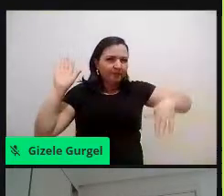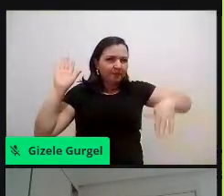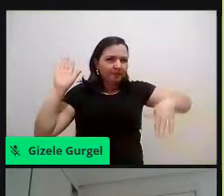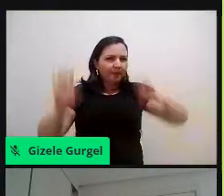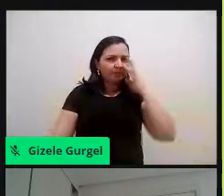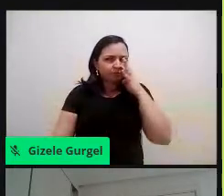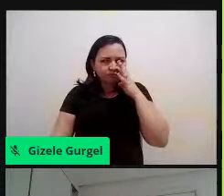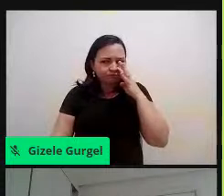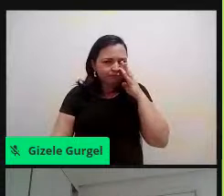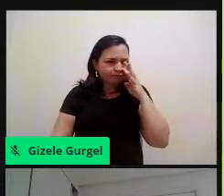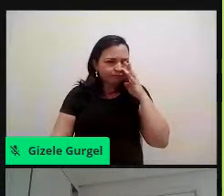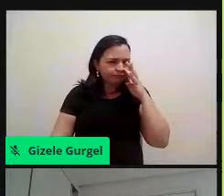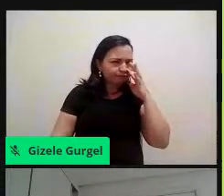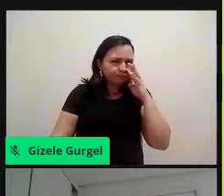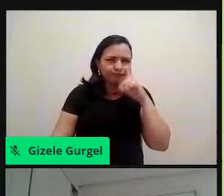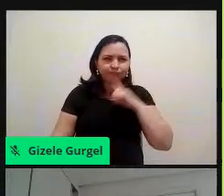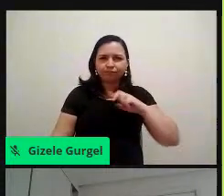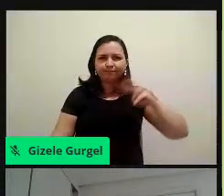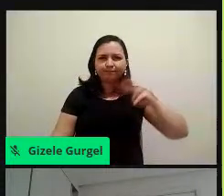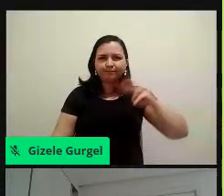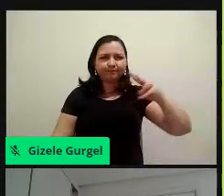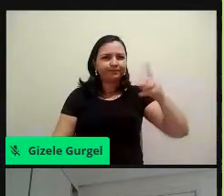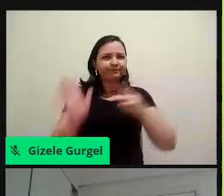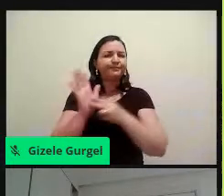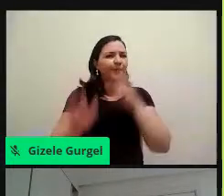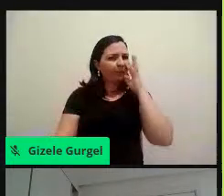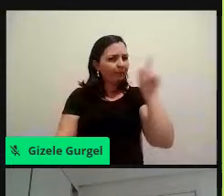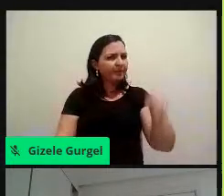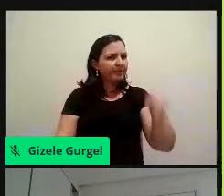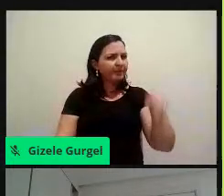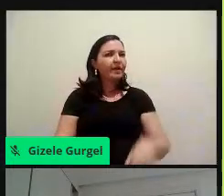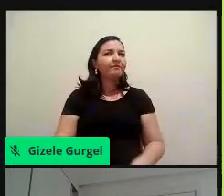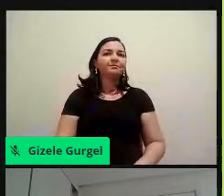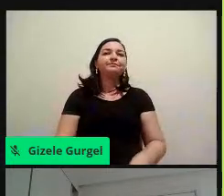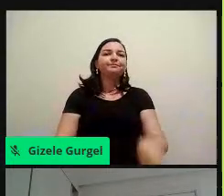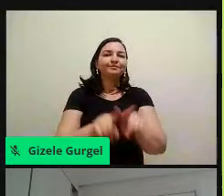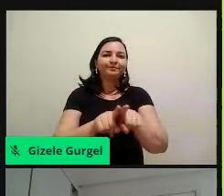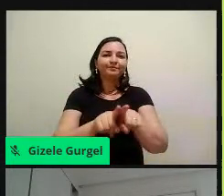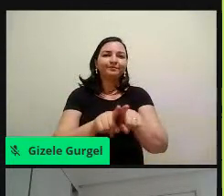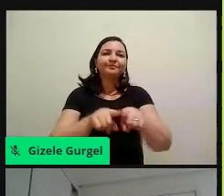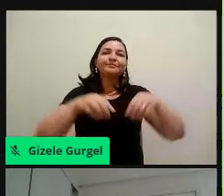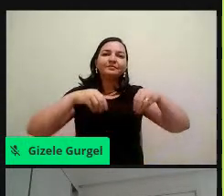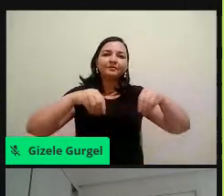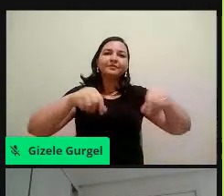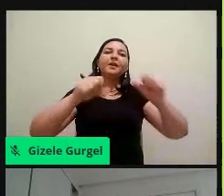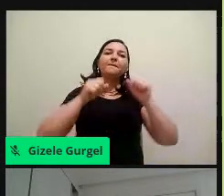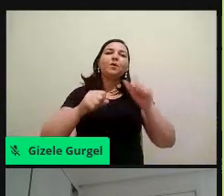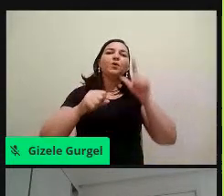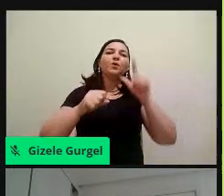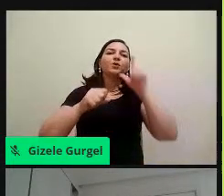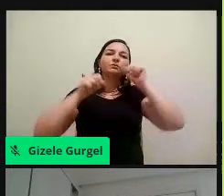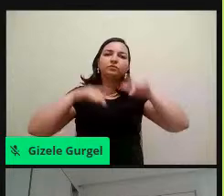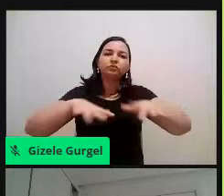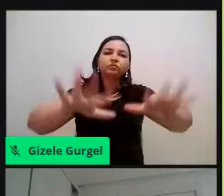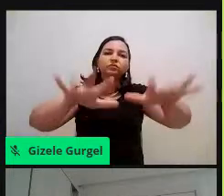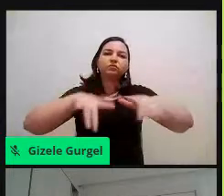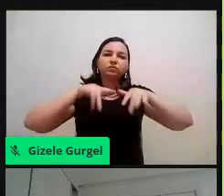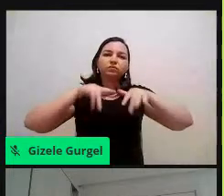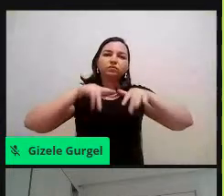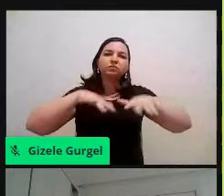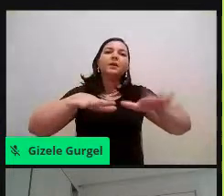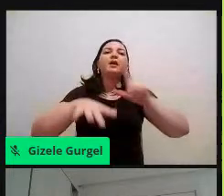a grande quantidade, né, então, elas também, né, estão na areia, mas ocorre também esse deslocamento, e elas atingem